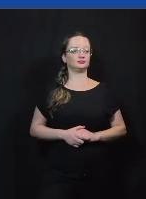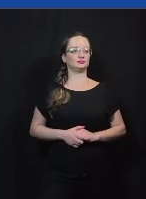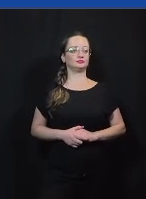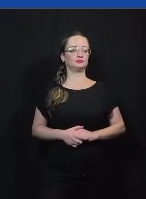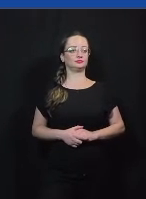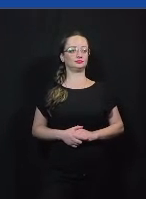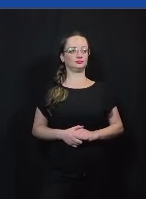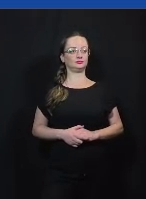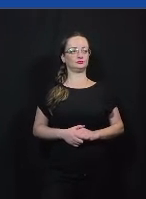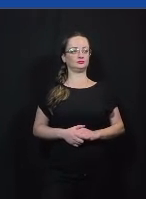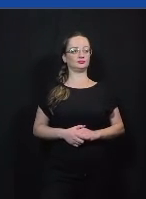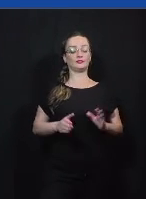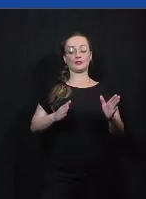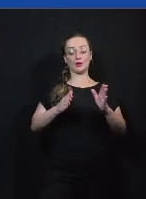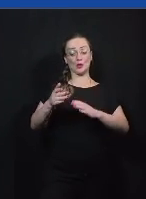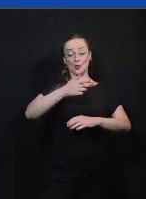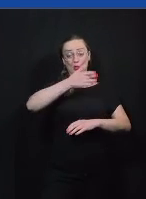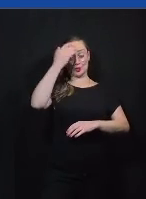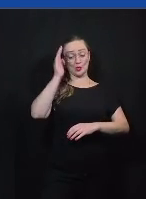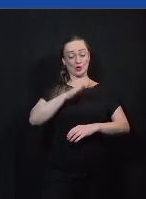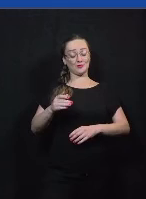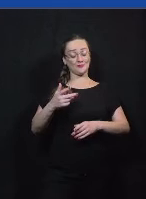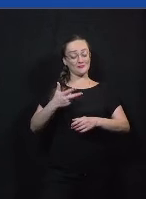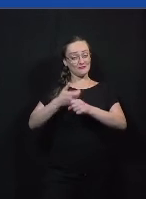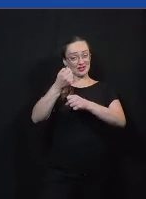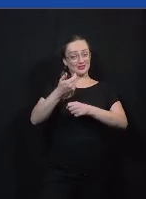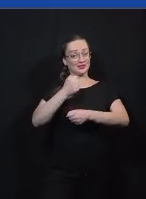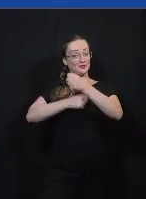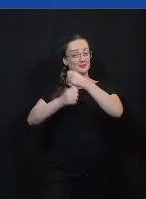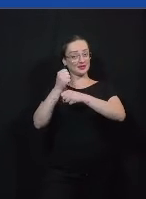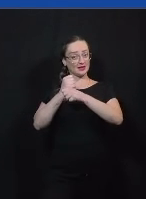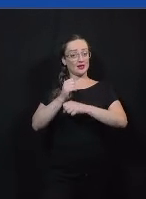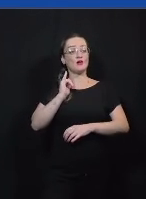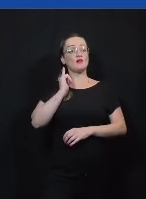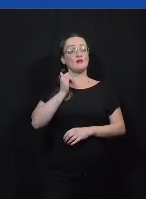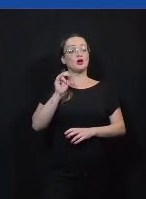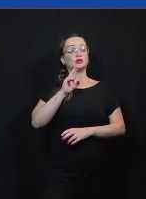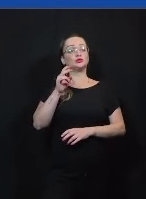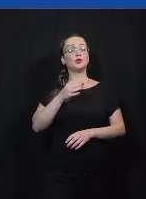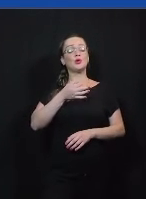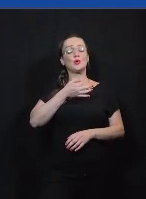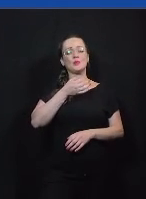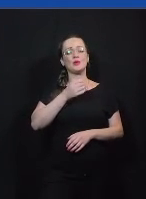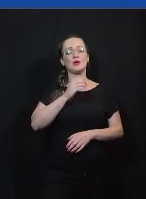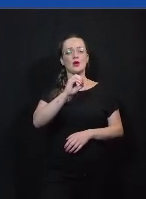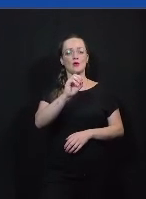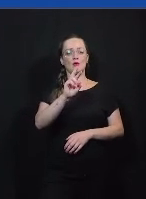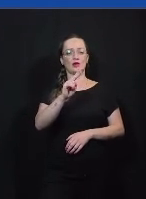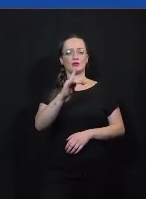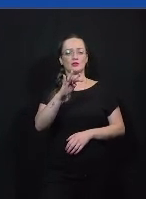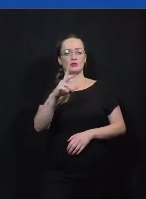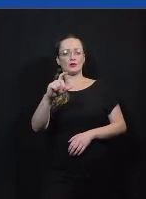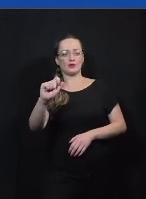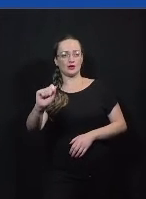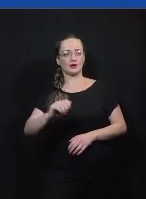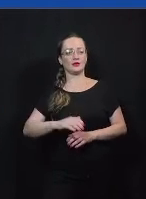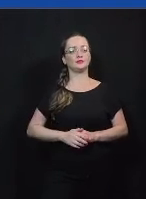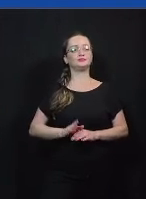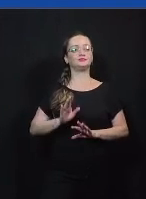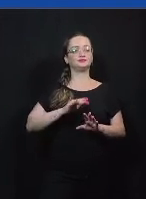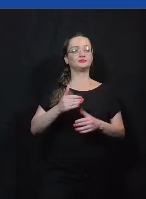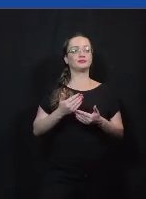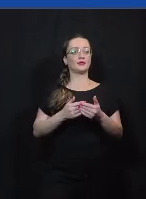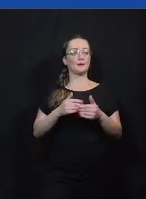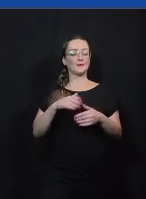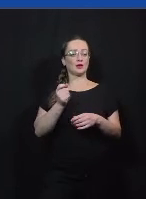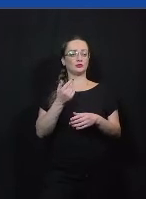também o outro vencedor do ano passado e que falou muito sobre essa questão da oratória que muitos alunos principalmente na cidade são mais tímidos não tem tanta prática